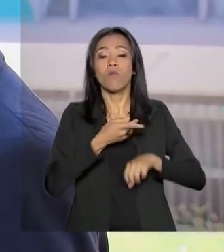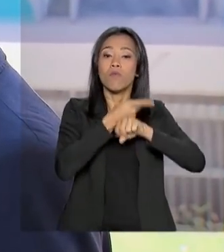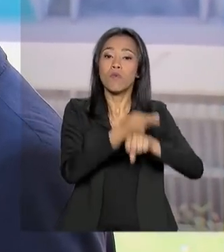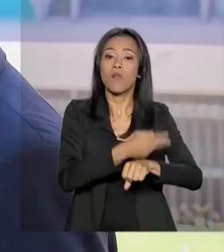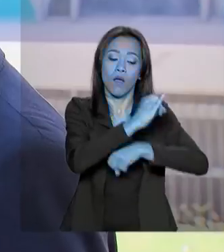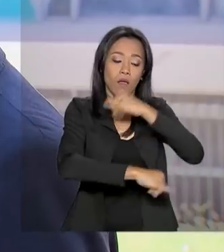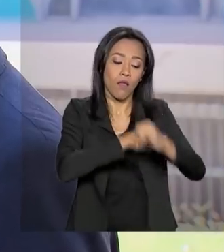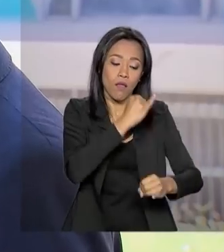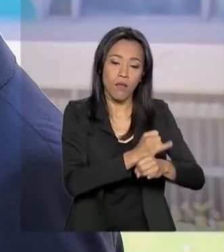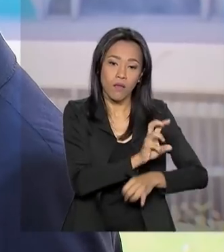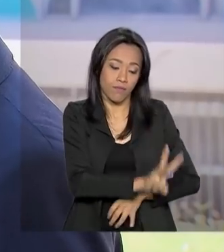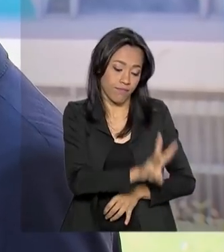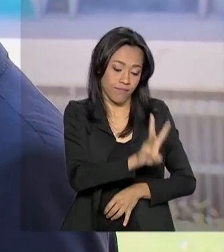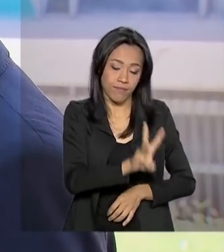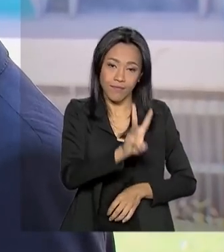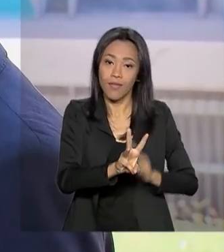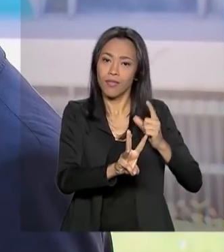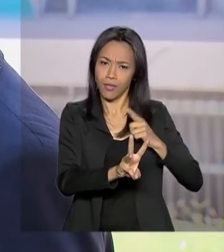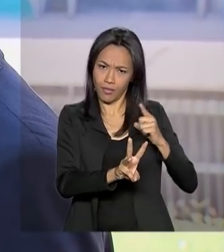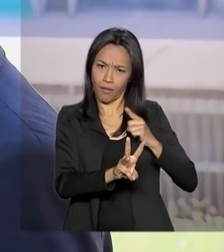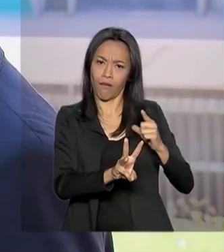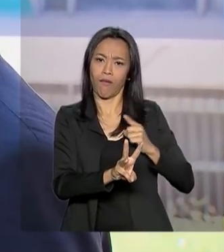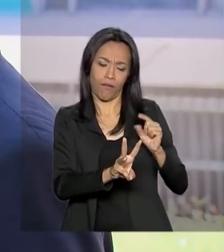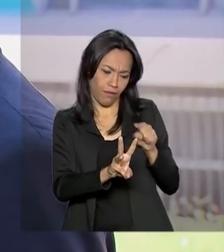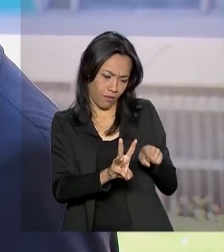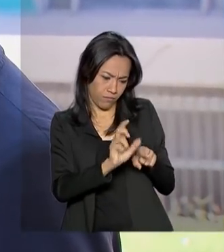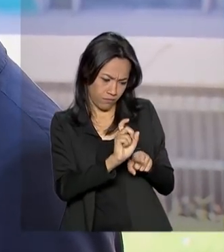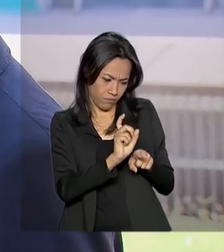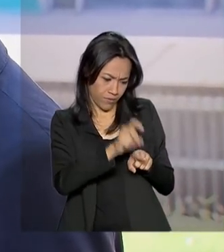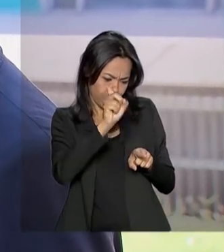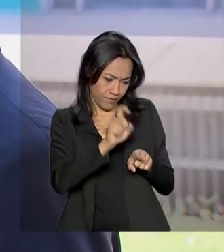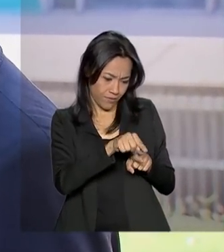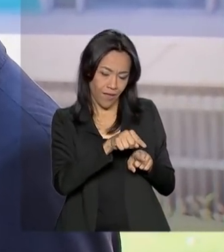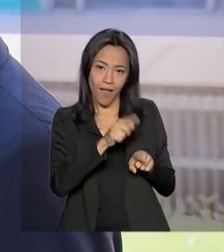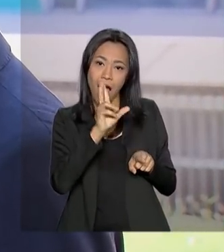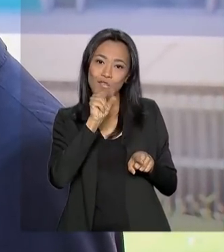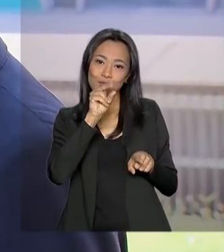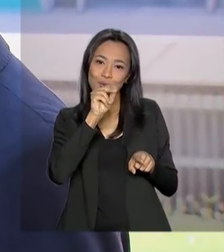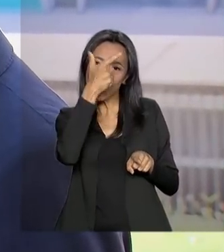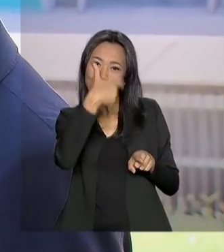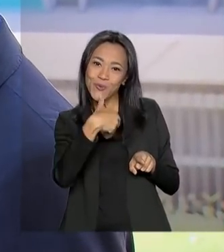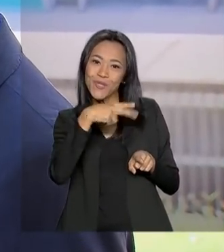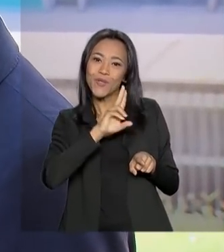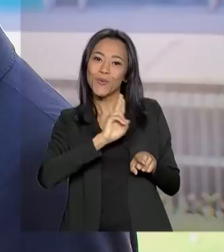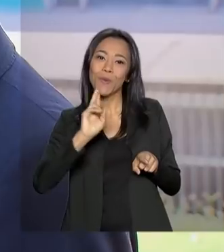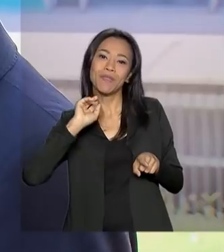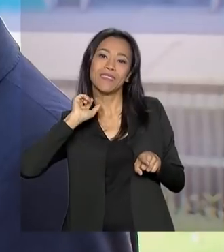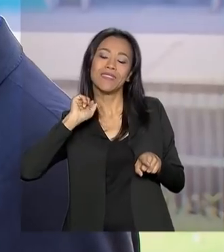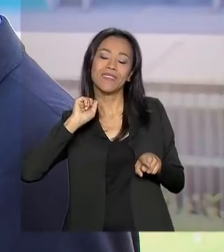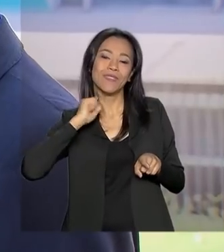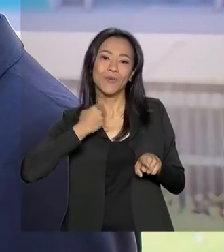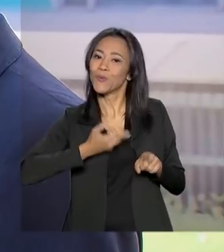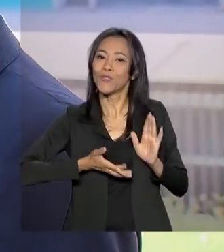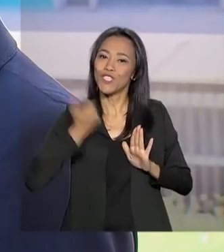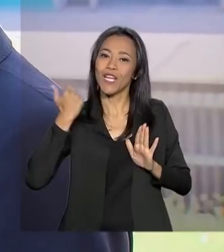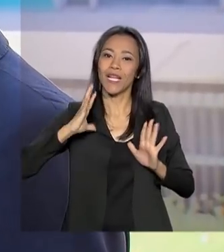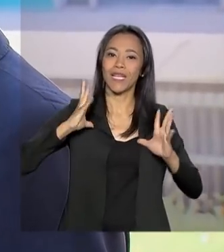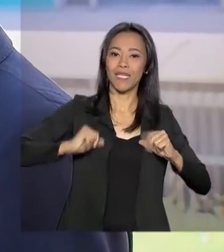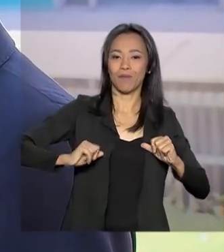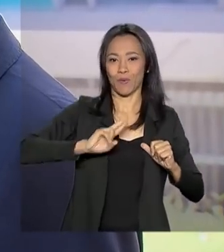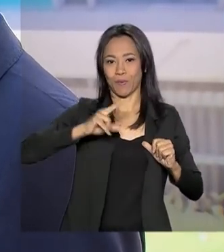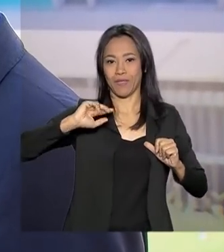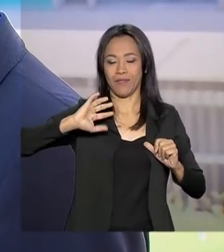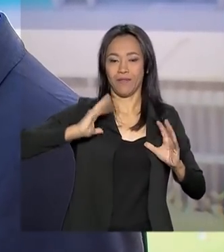Caixa. Ao entrar no site da Caixa, tem lá o selo da campanha, você no azul, ela clicando lá, abre uma janela, ela pode colocar